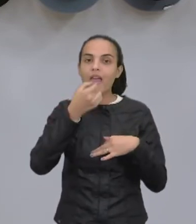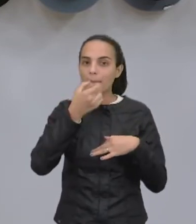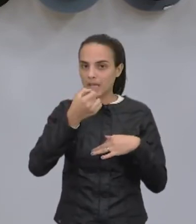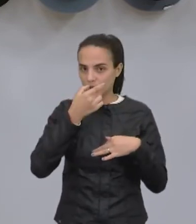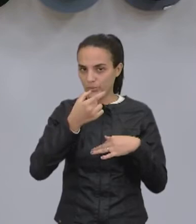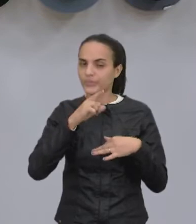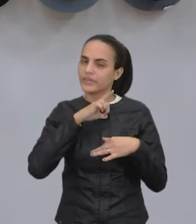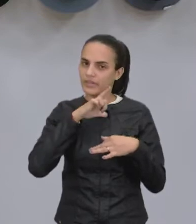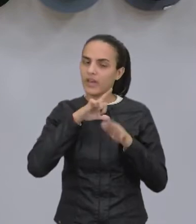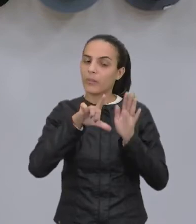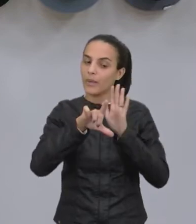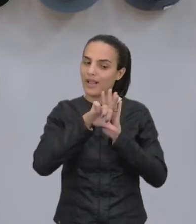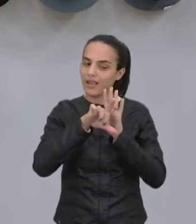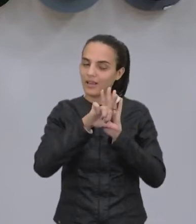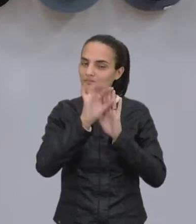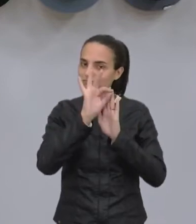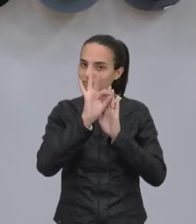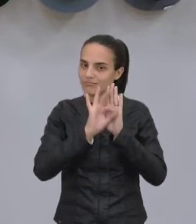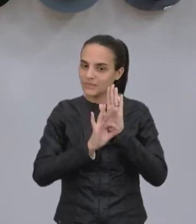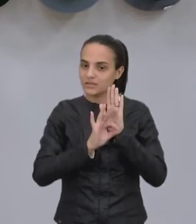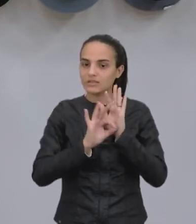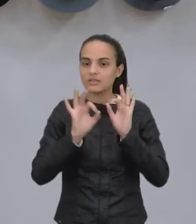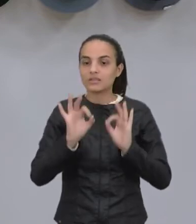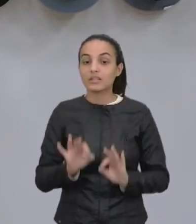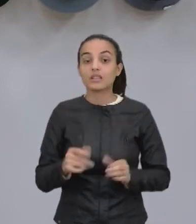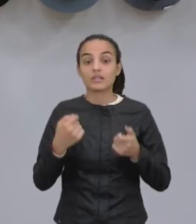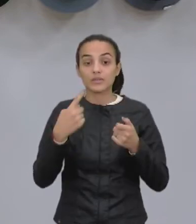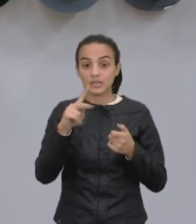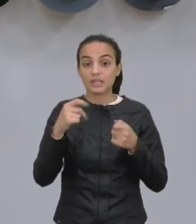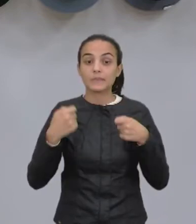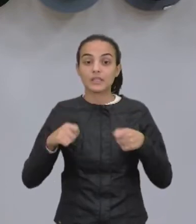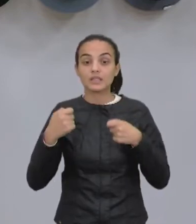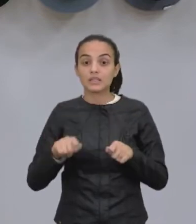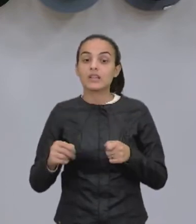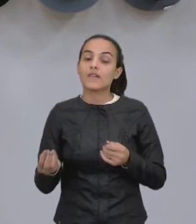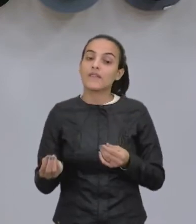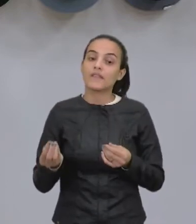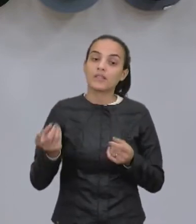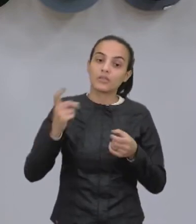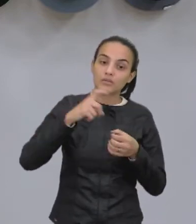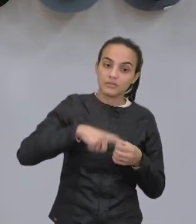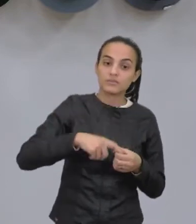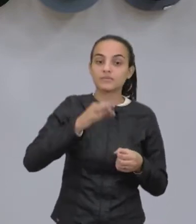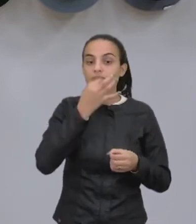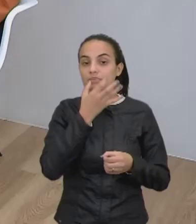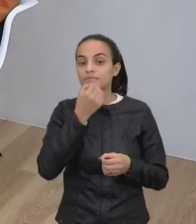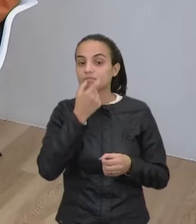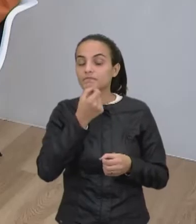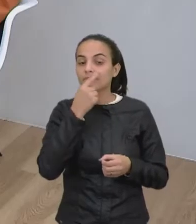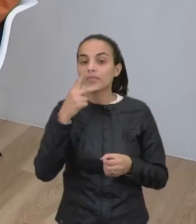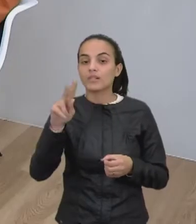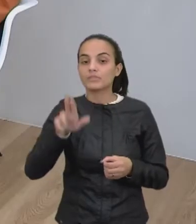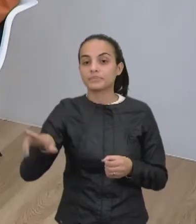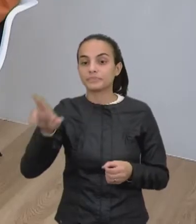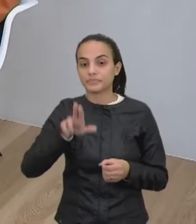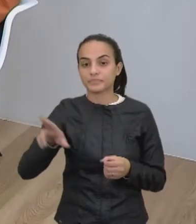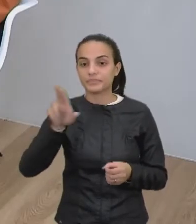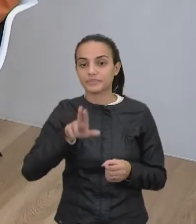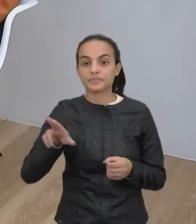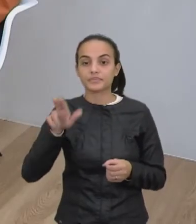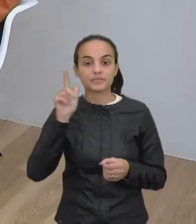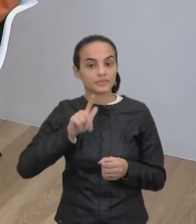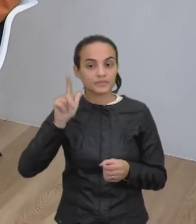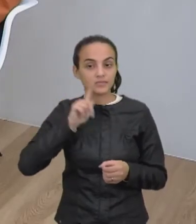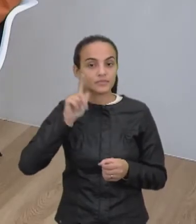Existe uma legislação que você tem que retornar a essa embalagem ou esse medicamento que você não usou como logística